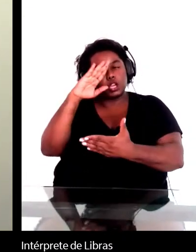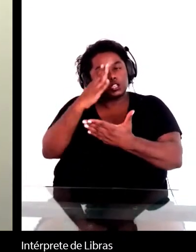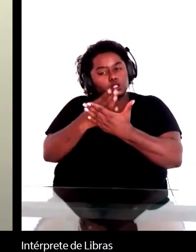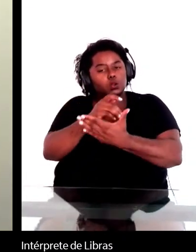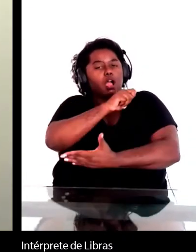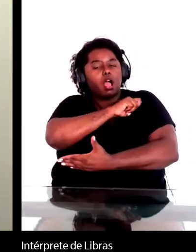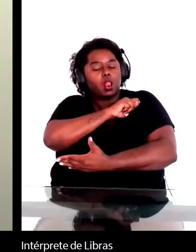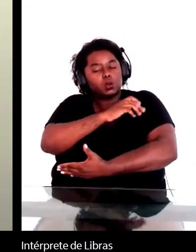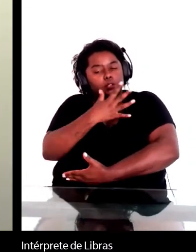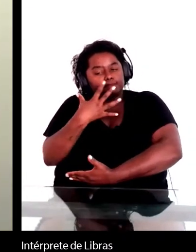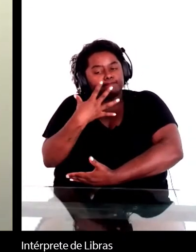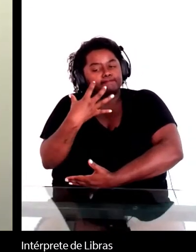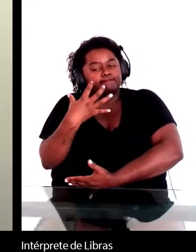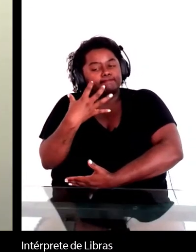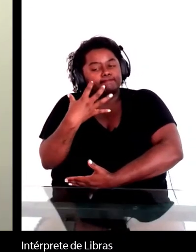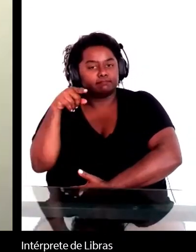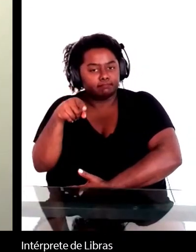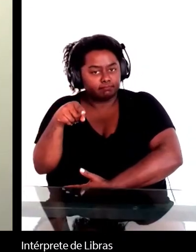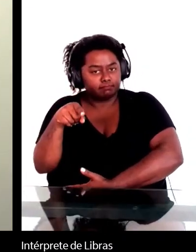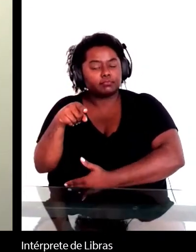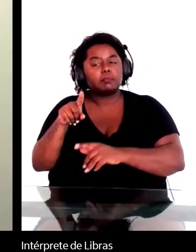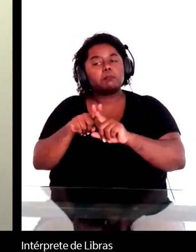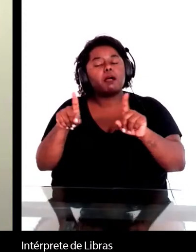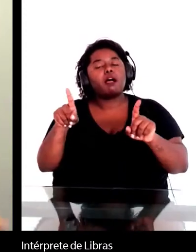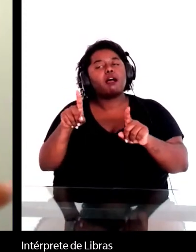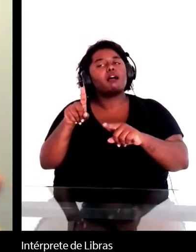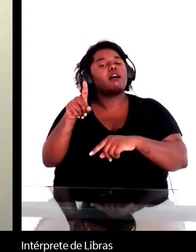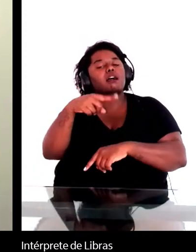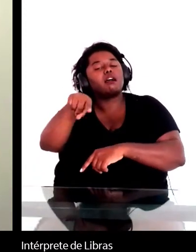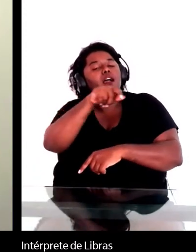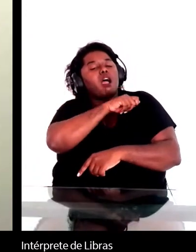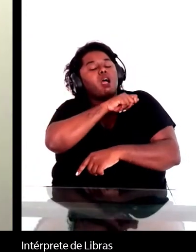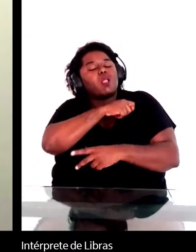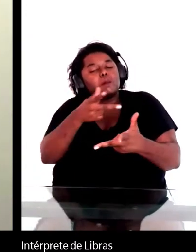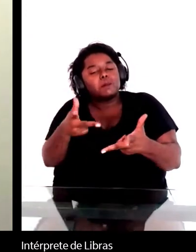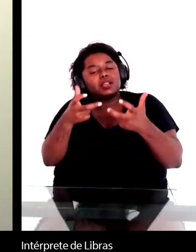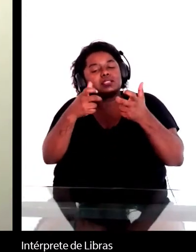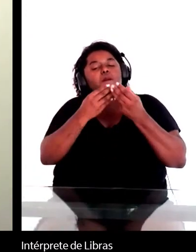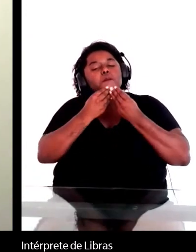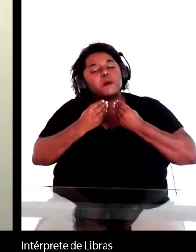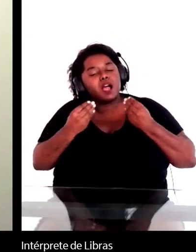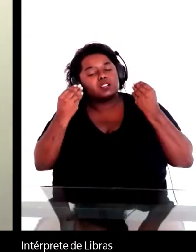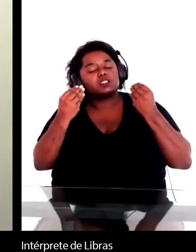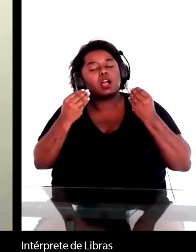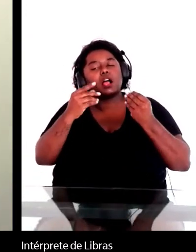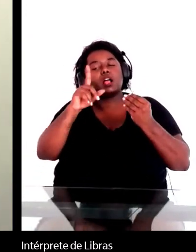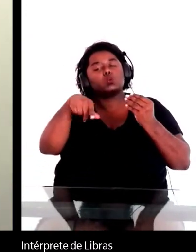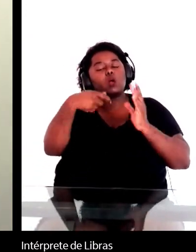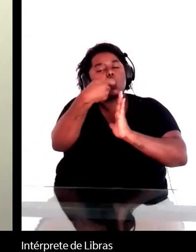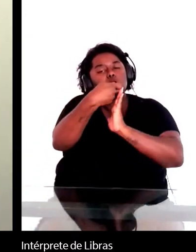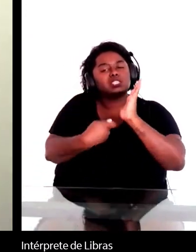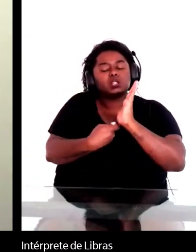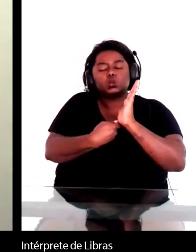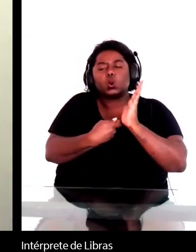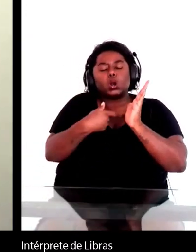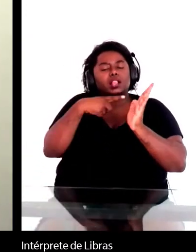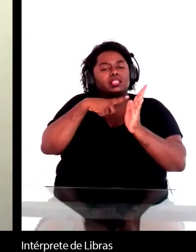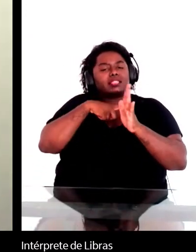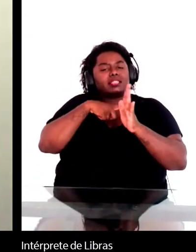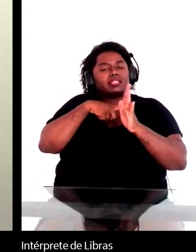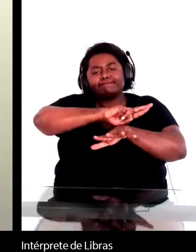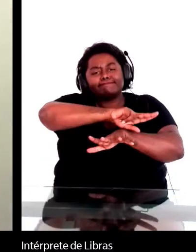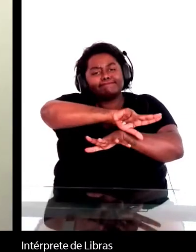questão, mas eles veem que o Machado é um escritor plural, tem a questão da intertextualidade, a questão